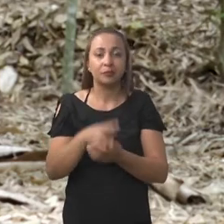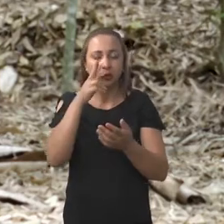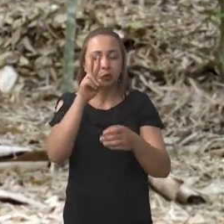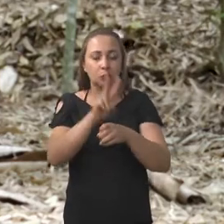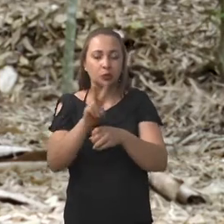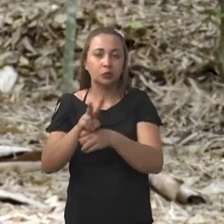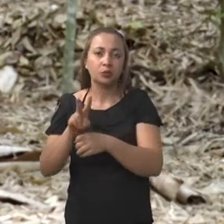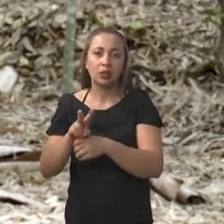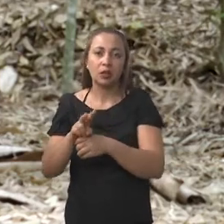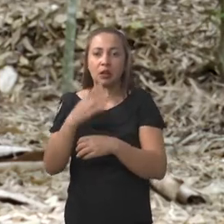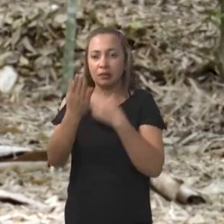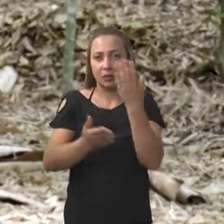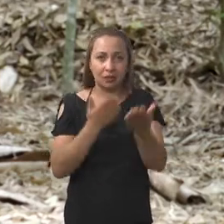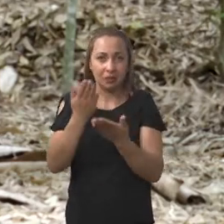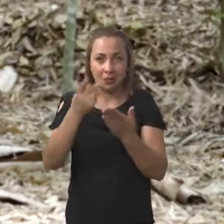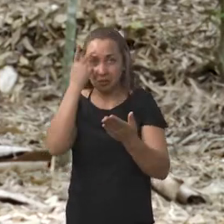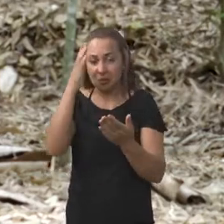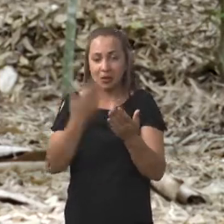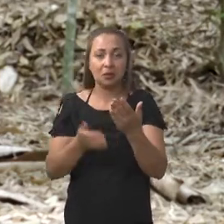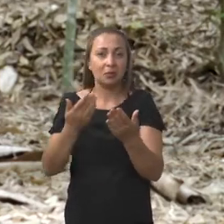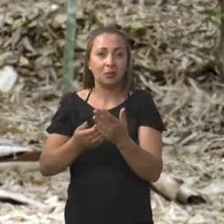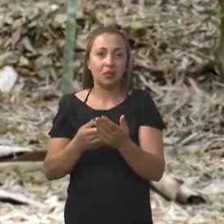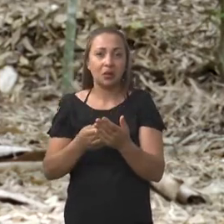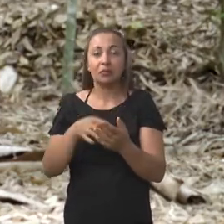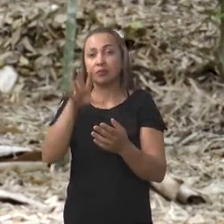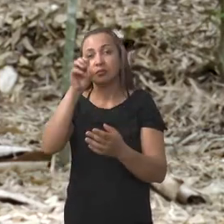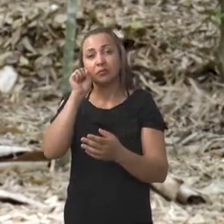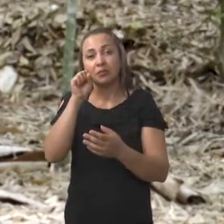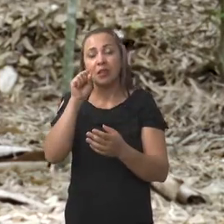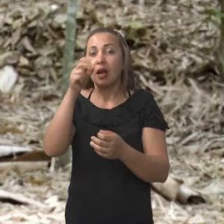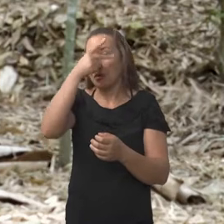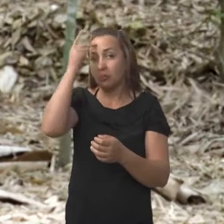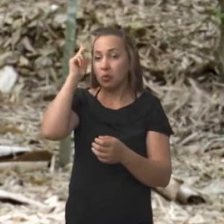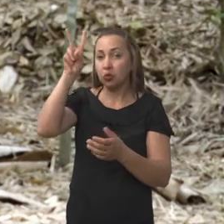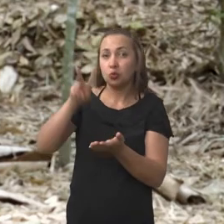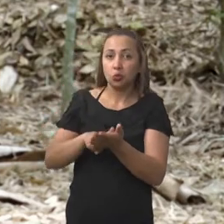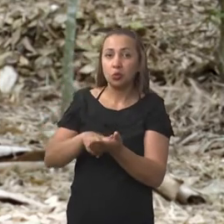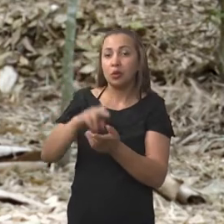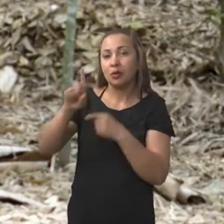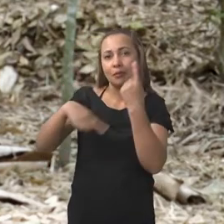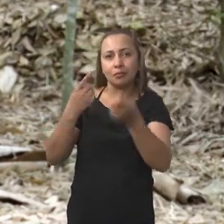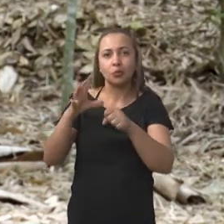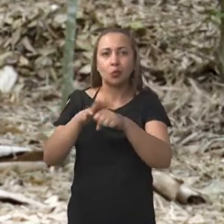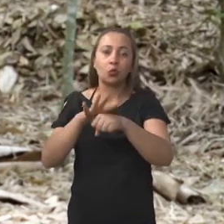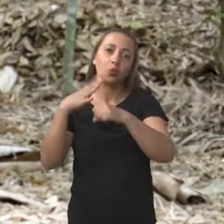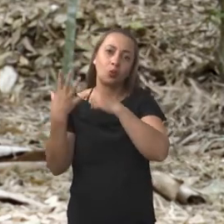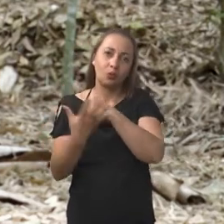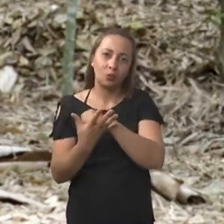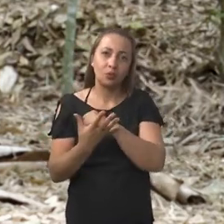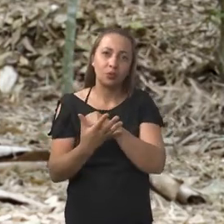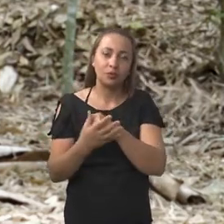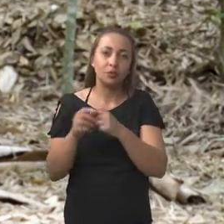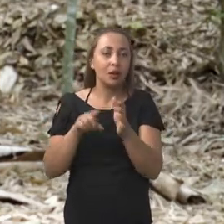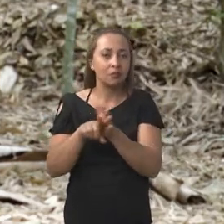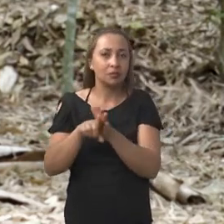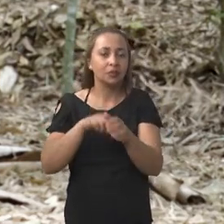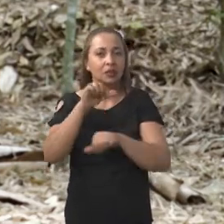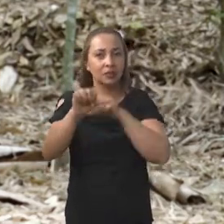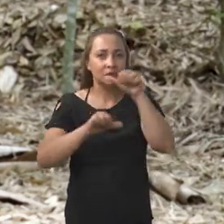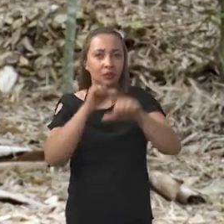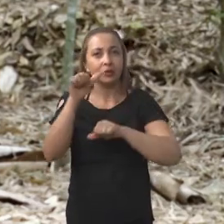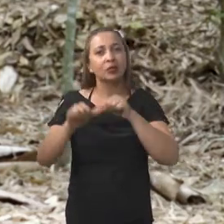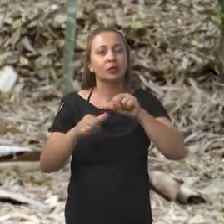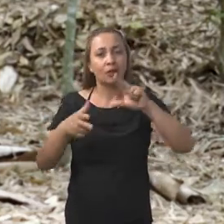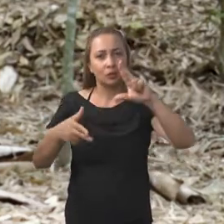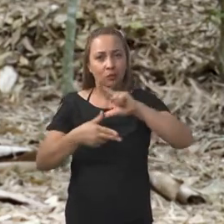avaliar a eficácia de tratamentos para a perda desse sentido em pacientes pós-Covid é o objetivo de uma pesquisa desenvolvida